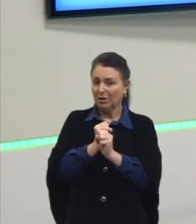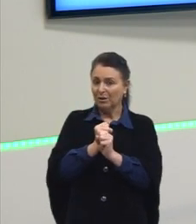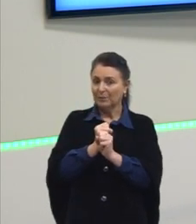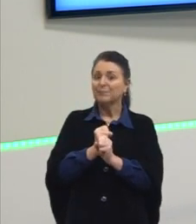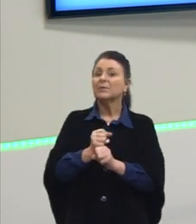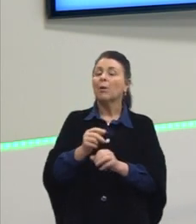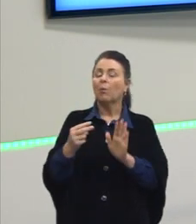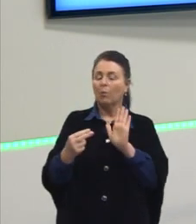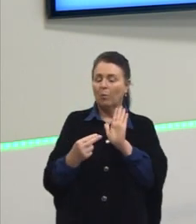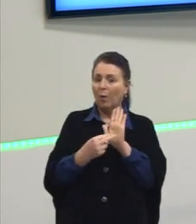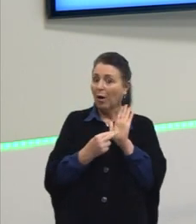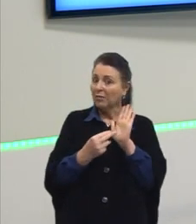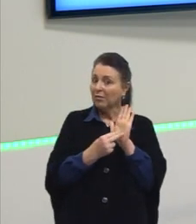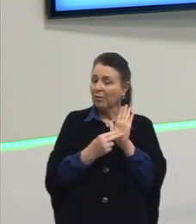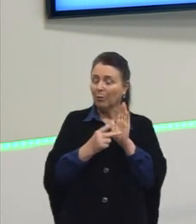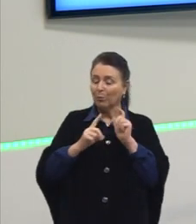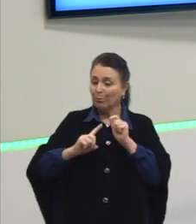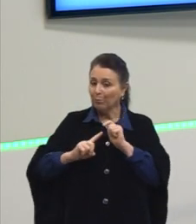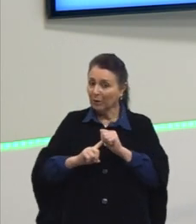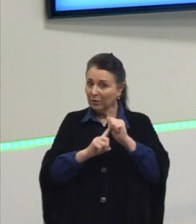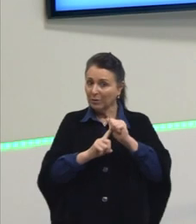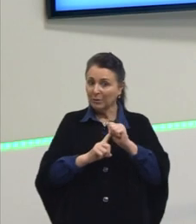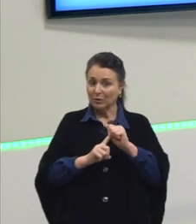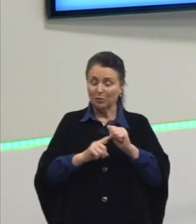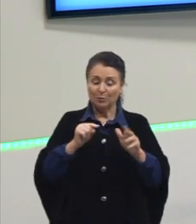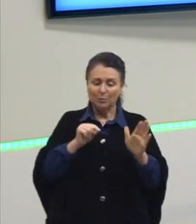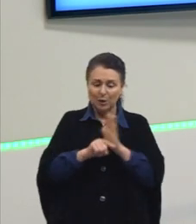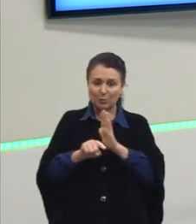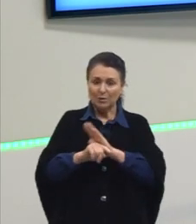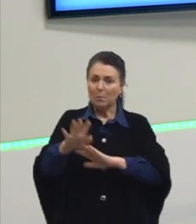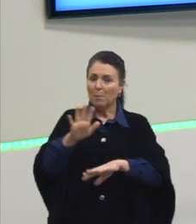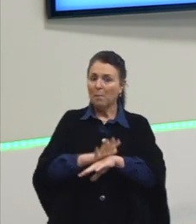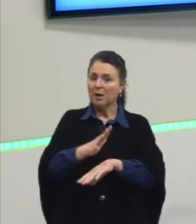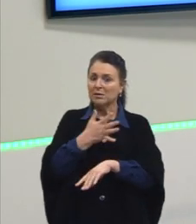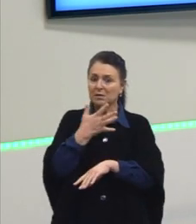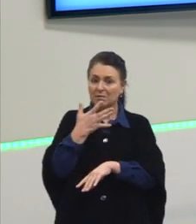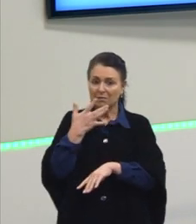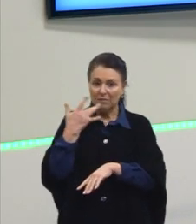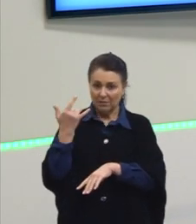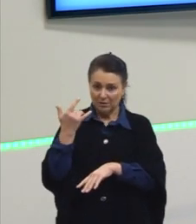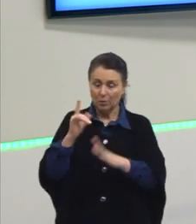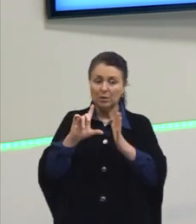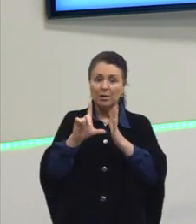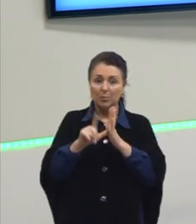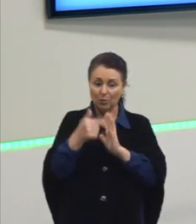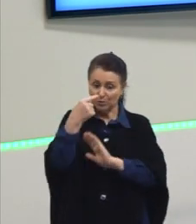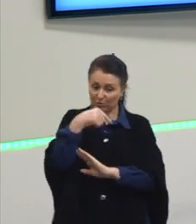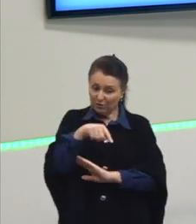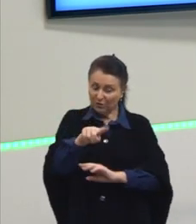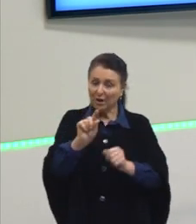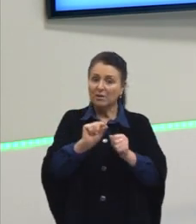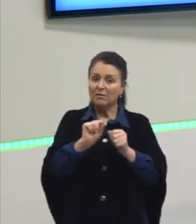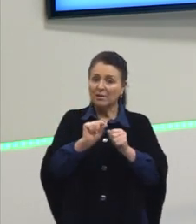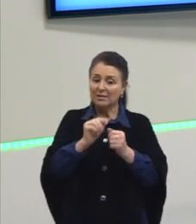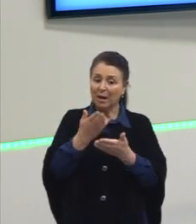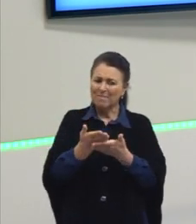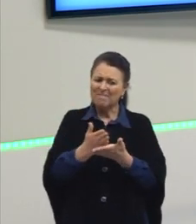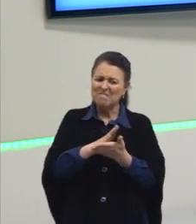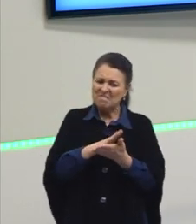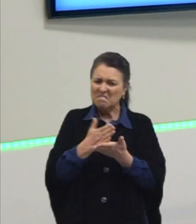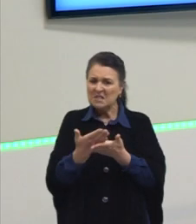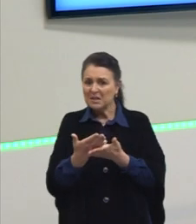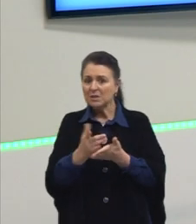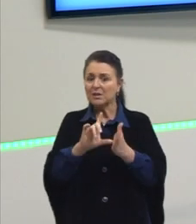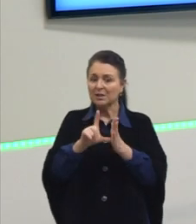atentem, principalmente às questões fáceis, depois vocês vão para as questões médias, e, por